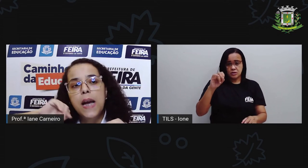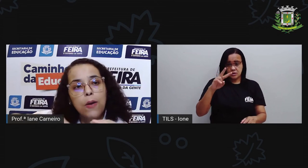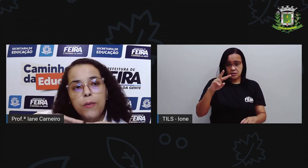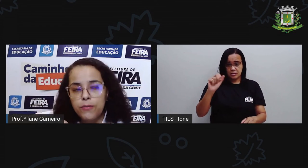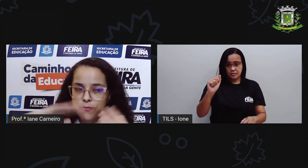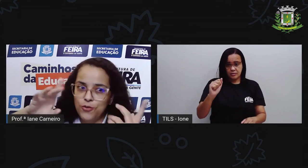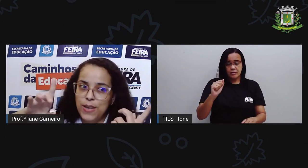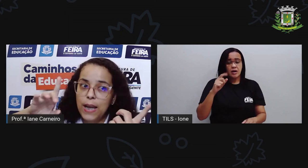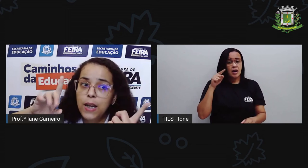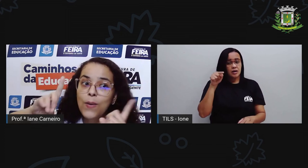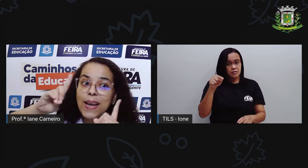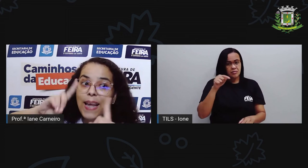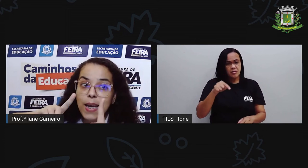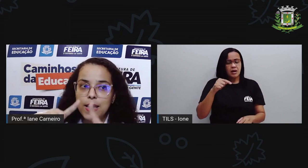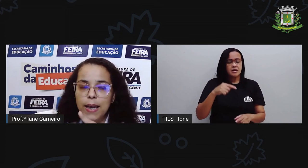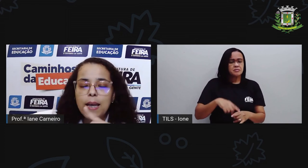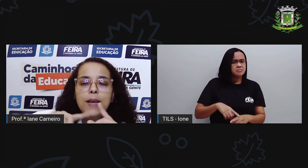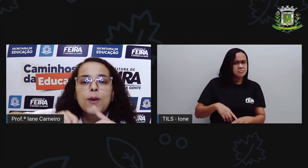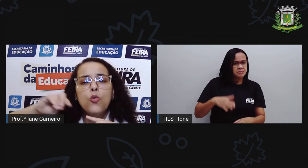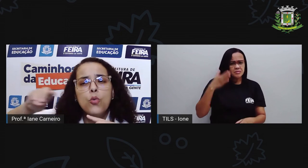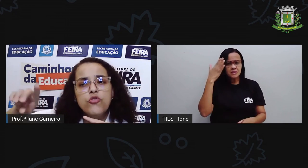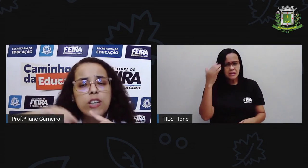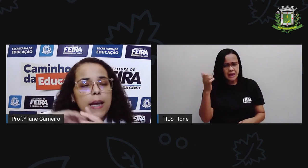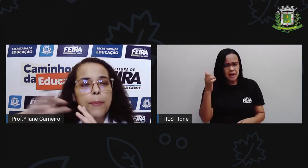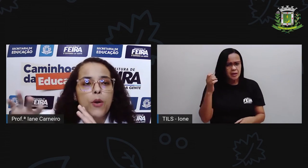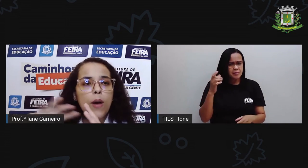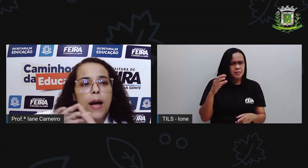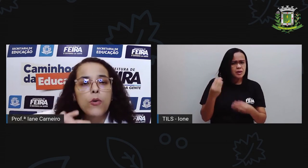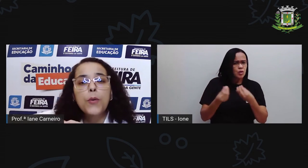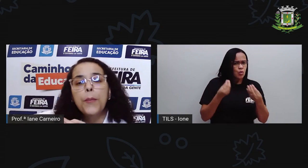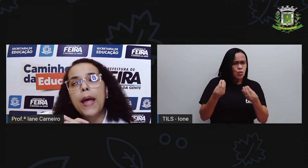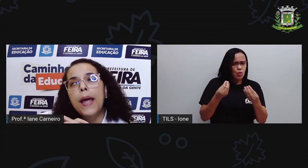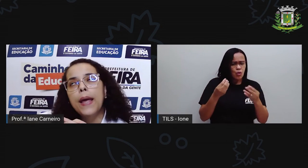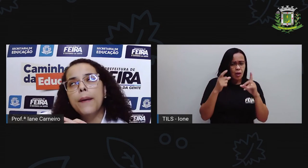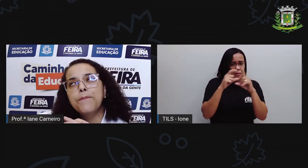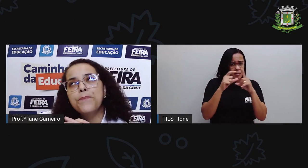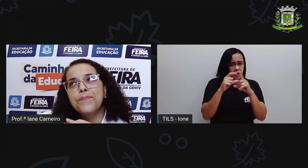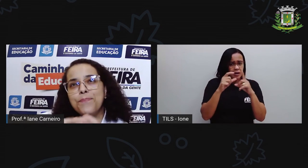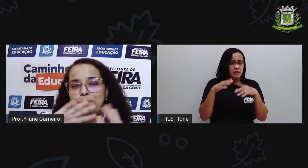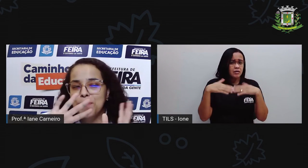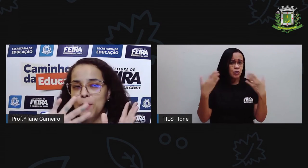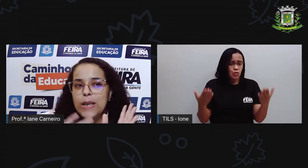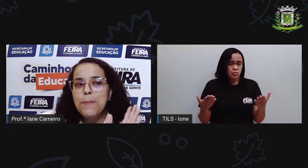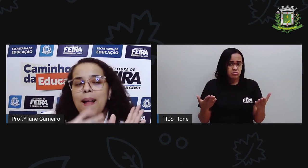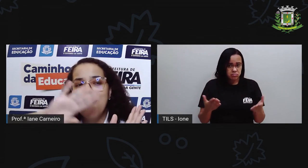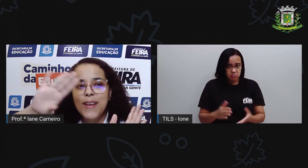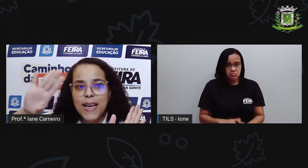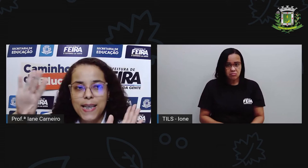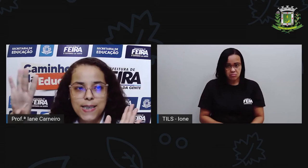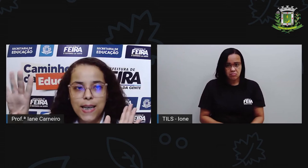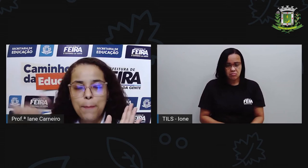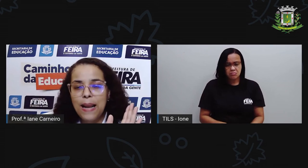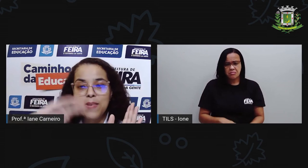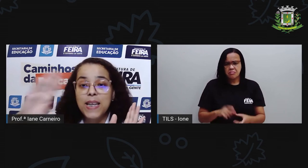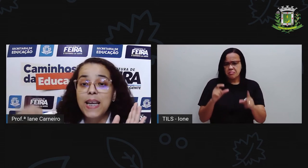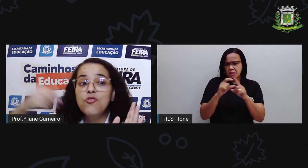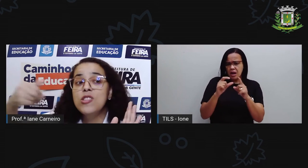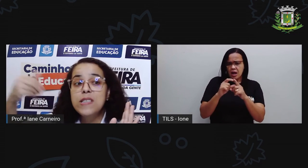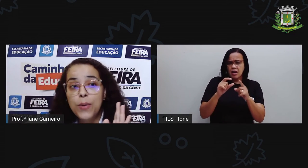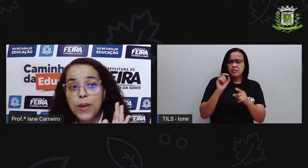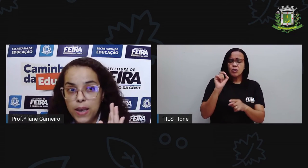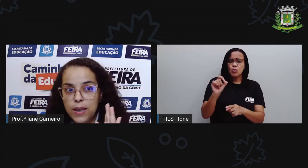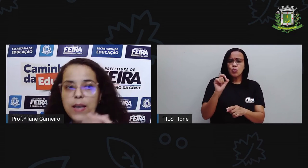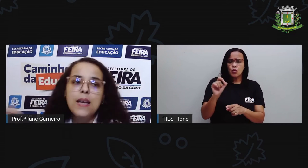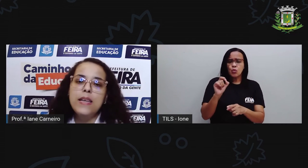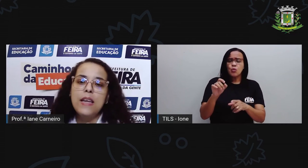adivinhar, adivinhar não, ler, né? O dica que a PRÓ, que palavra é essa, né? A palavra tá querendo